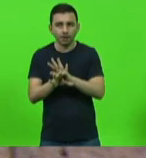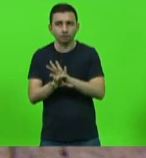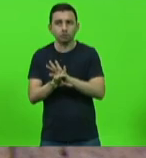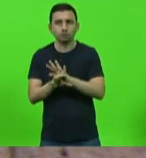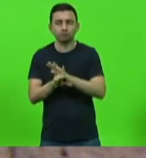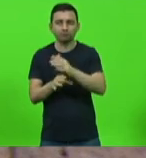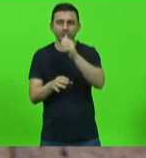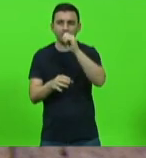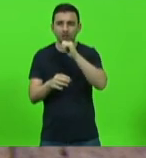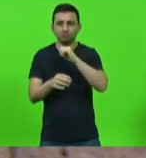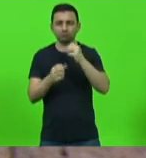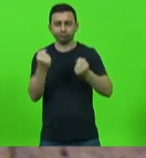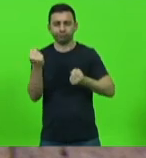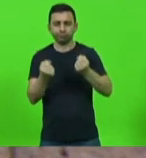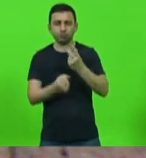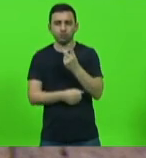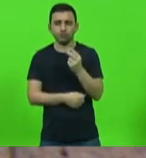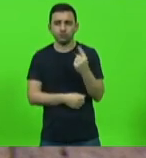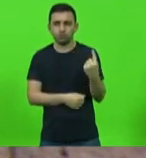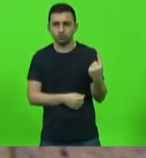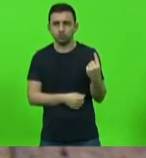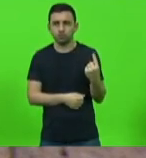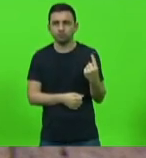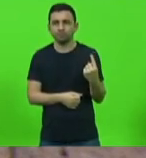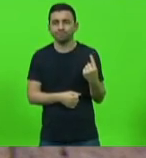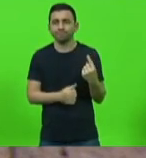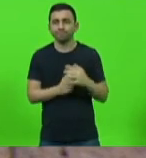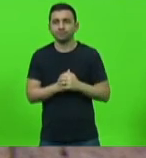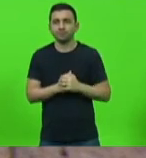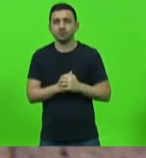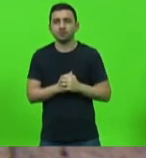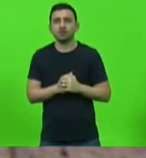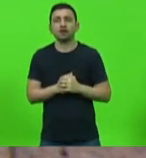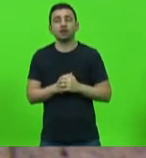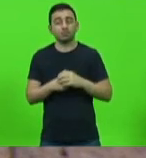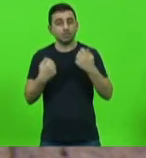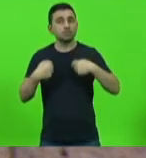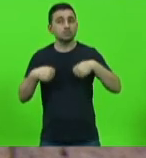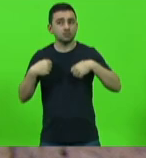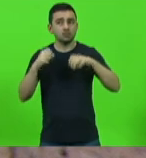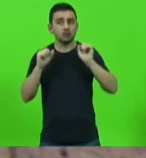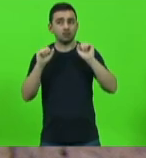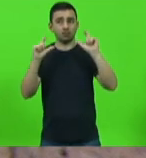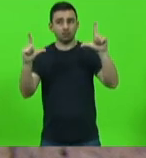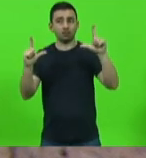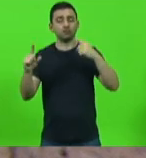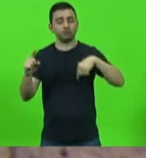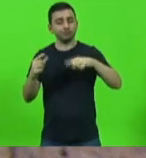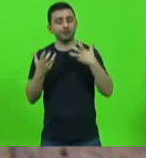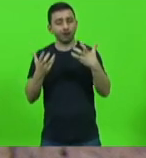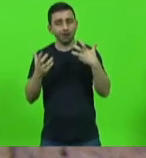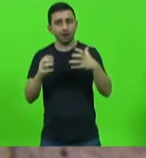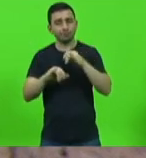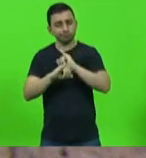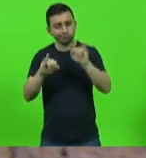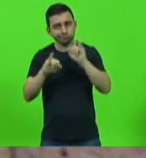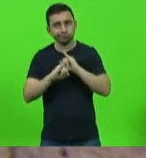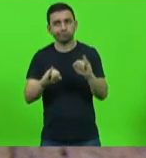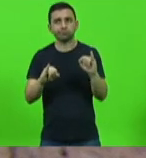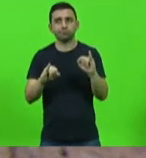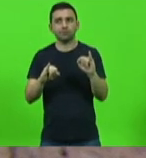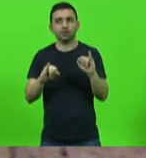direção 2021 esperamos que sirva de alerta e que venha mais uma vez